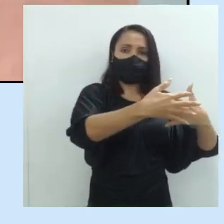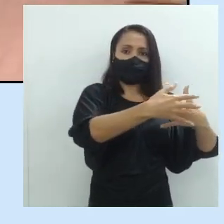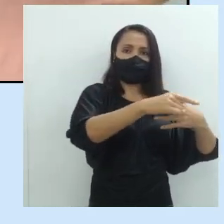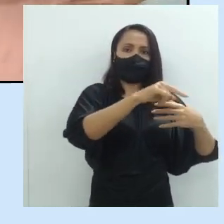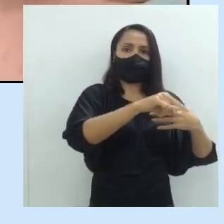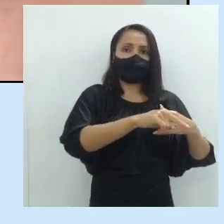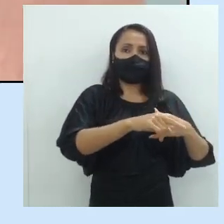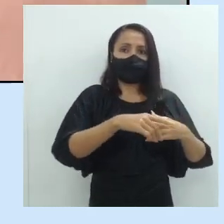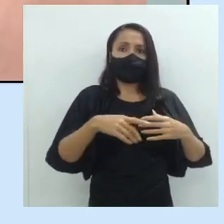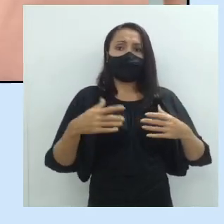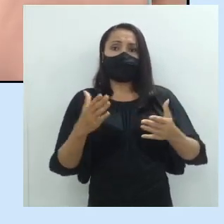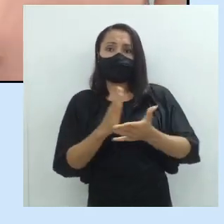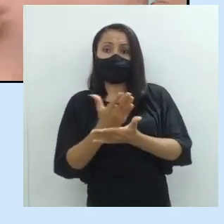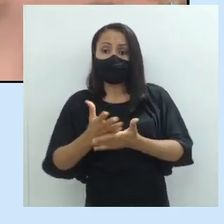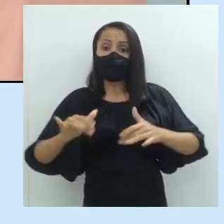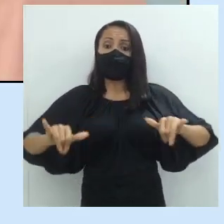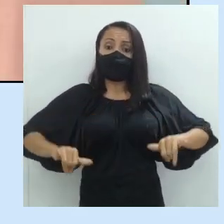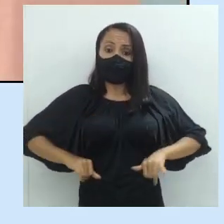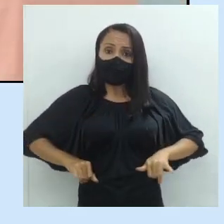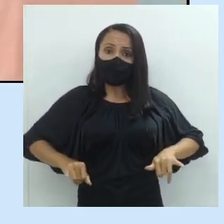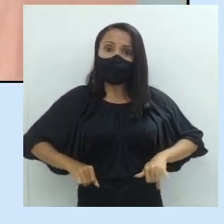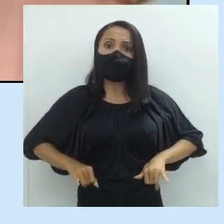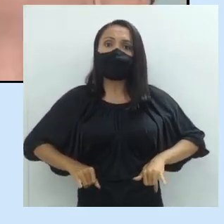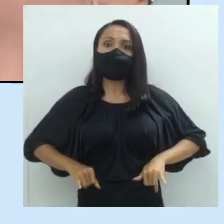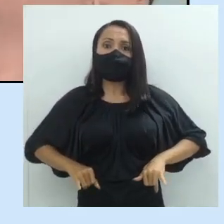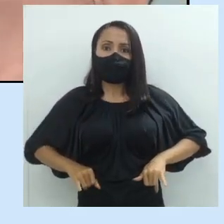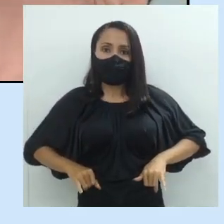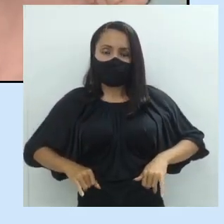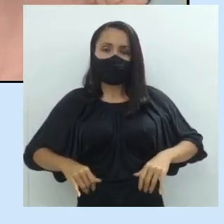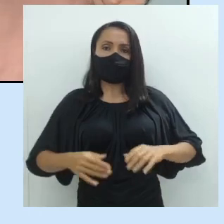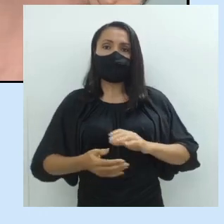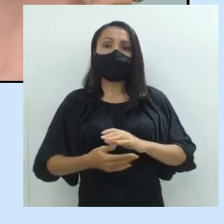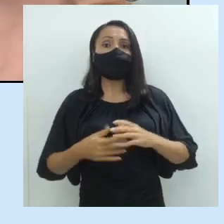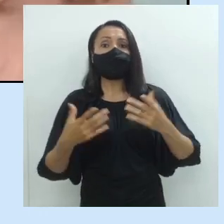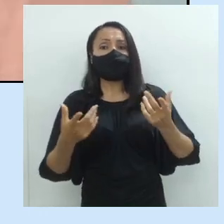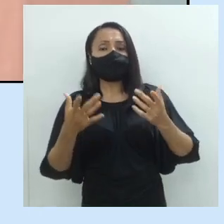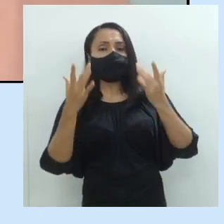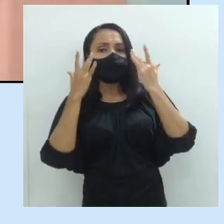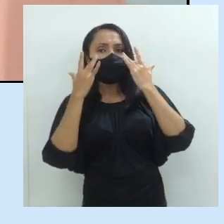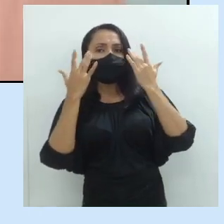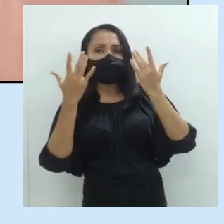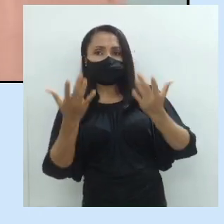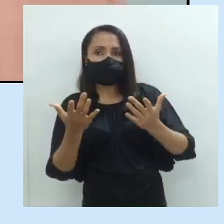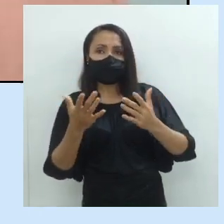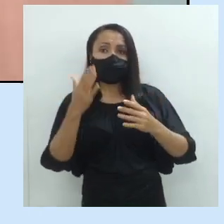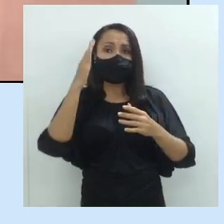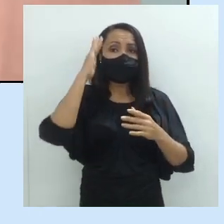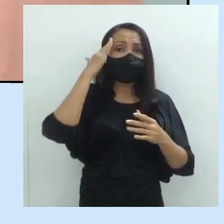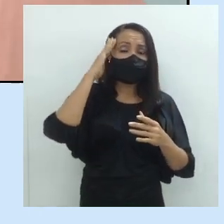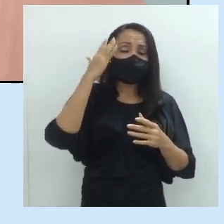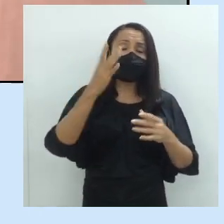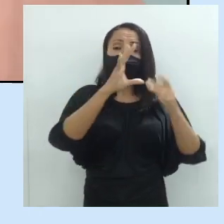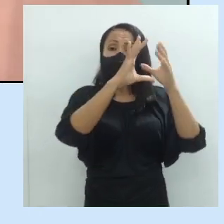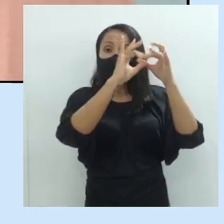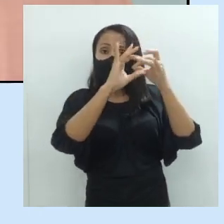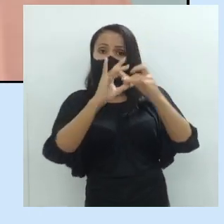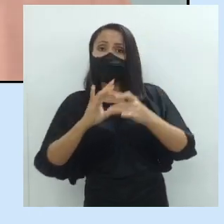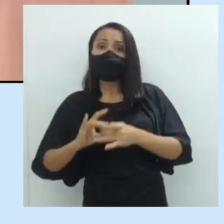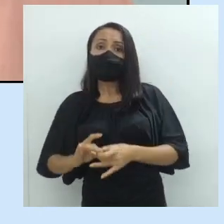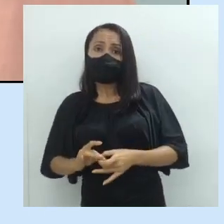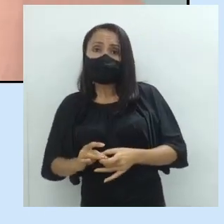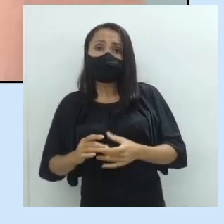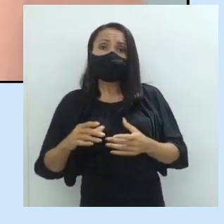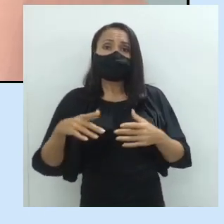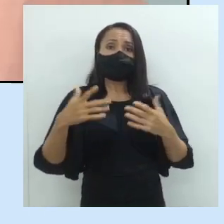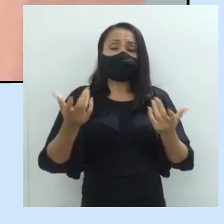por alguns sofrimentos. Então, é importante observar, justamente, entender o contexto, entender